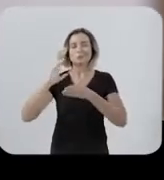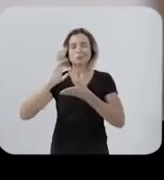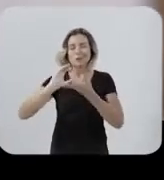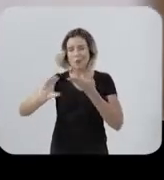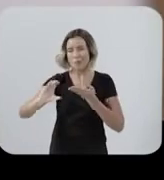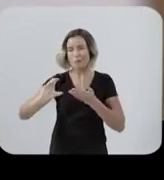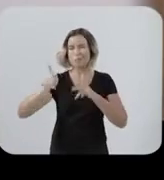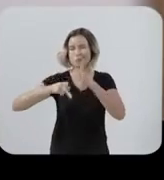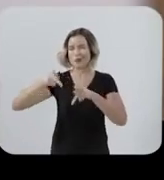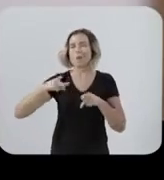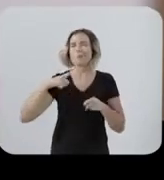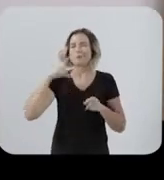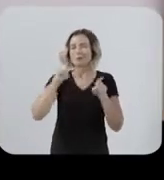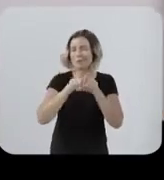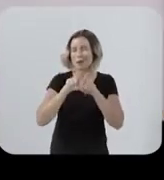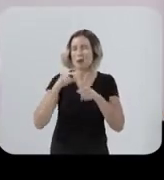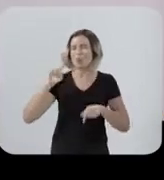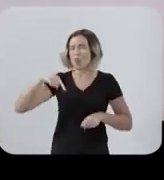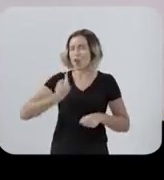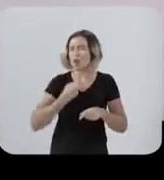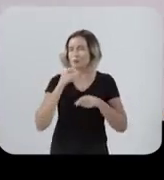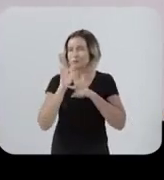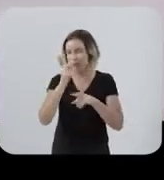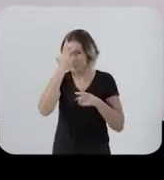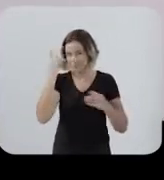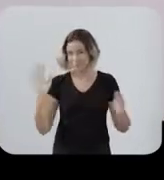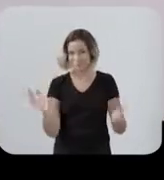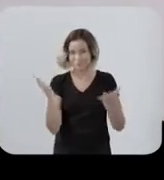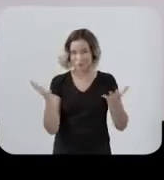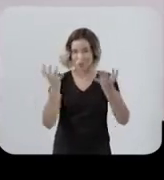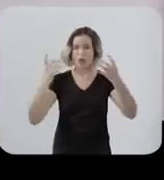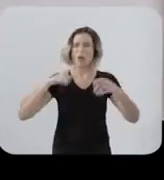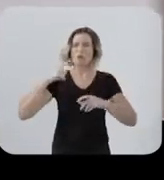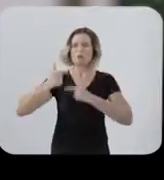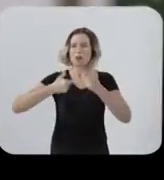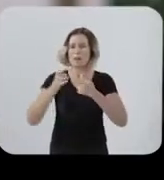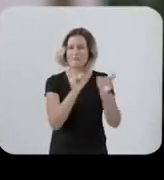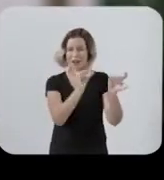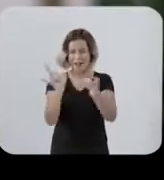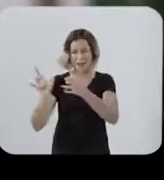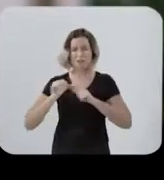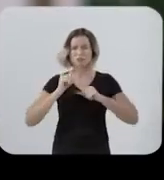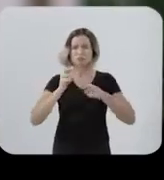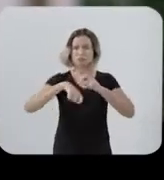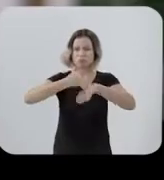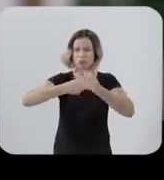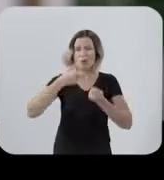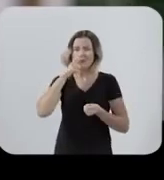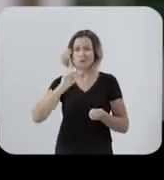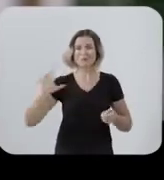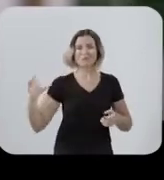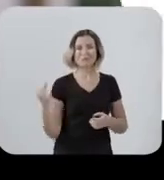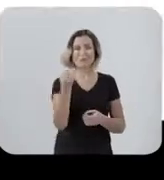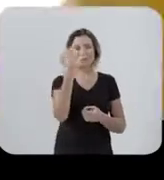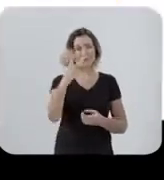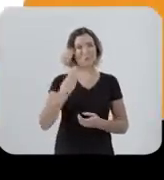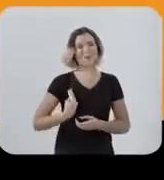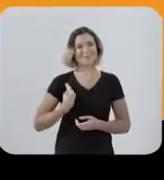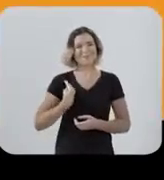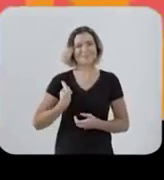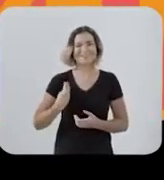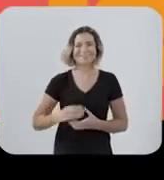compromisso É ajudar quem precisa A poder crescer Fomentar o seu negócio E realizar grandes conquistas na sua vida